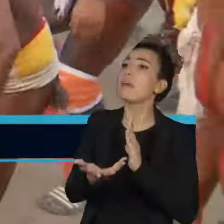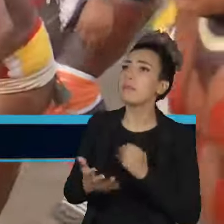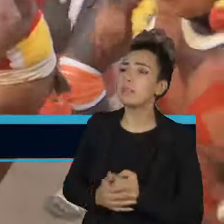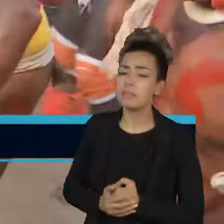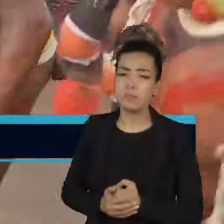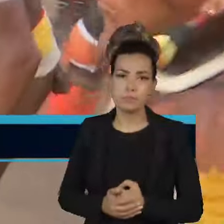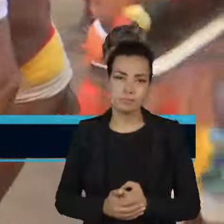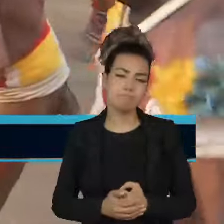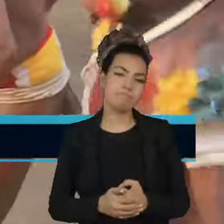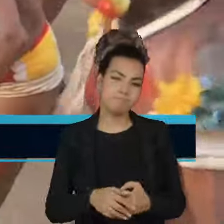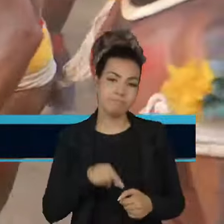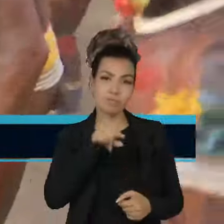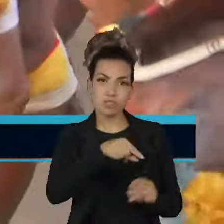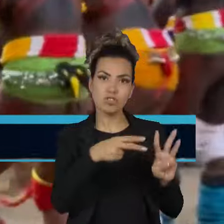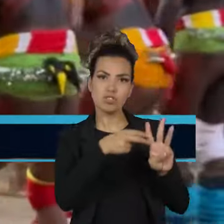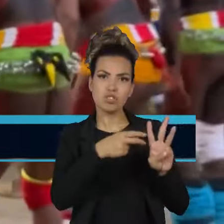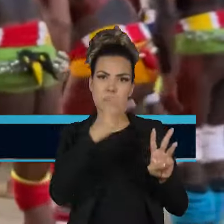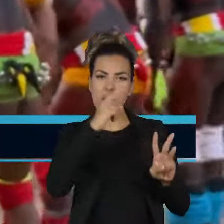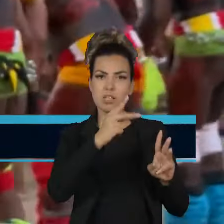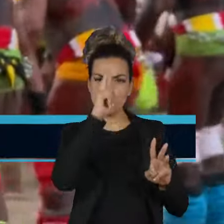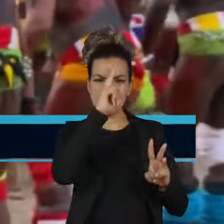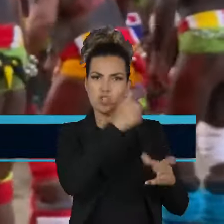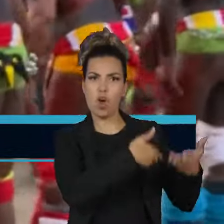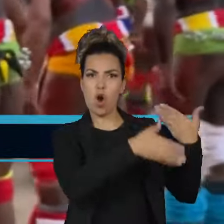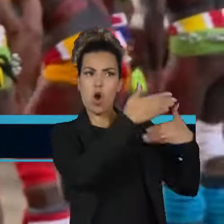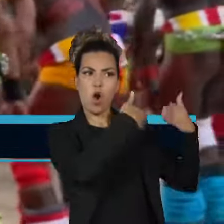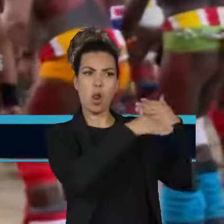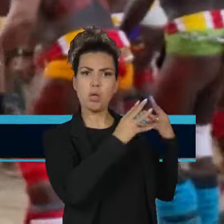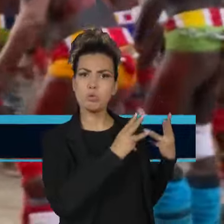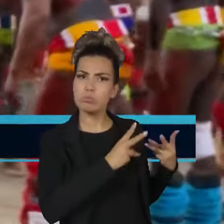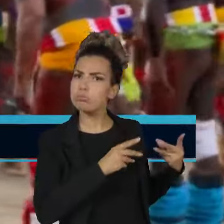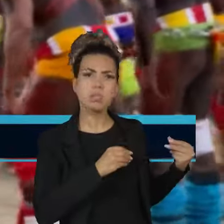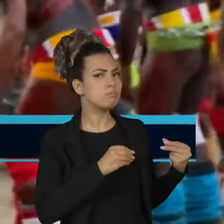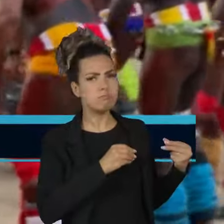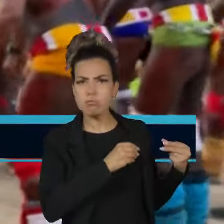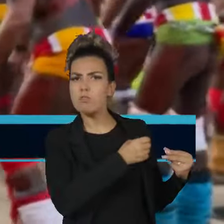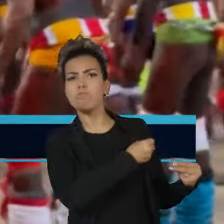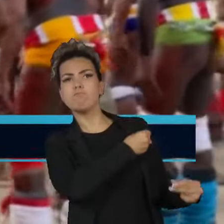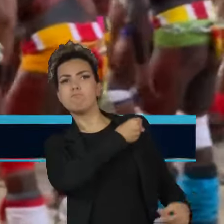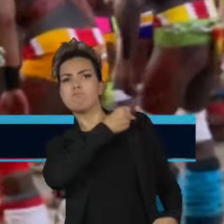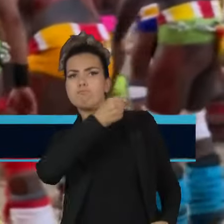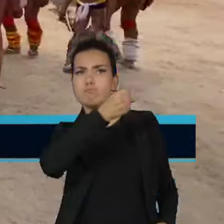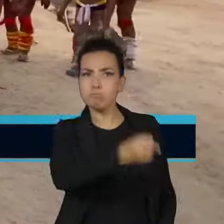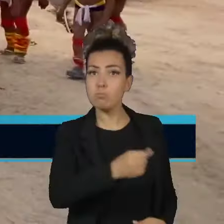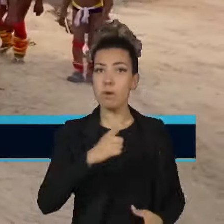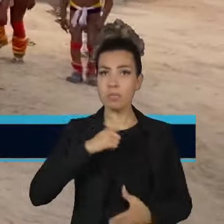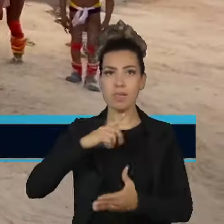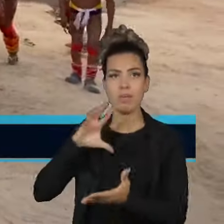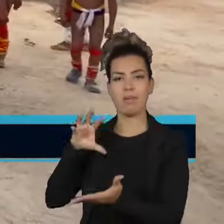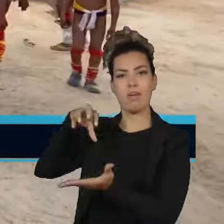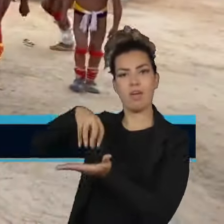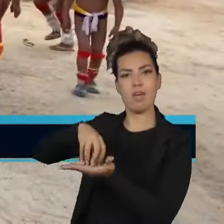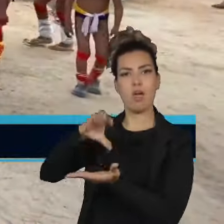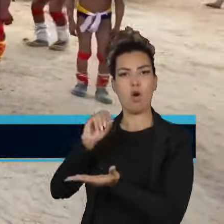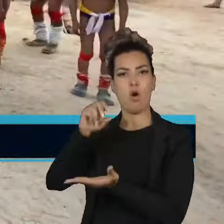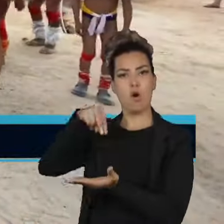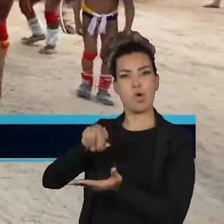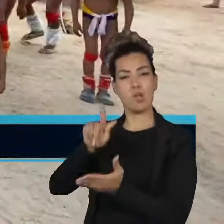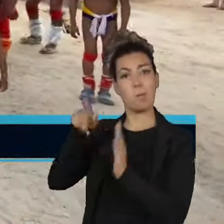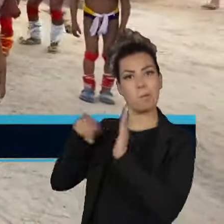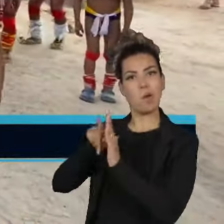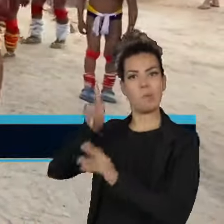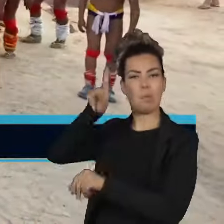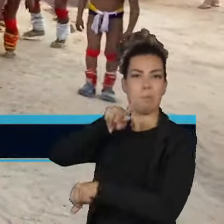história, os indígenas se uniram à ONG People's Palace Project, da Inglaterra, e ao Instituto Facto